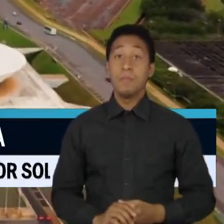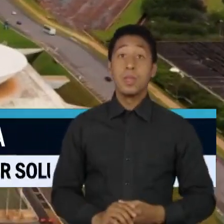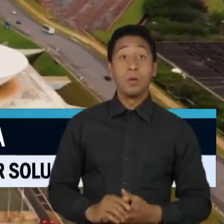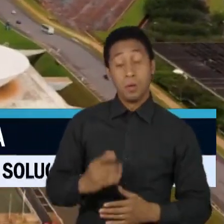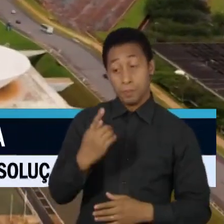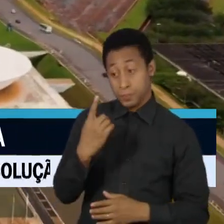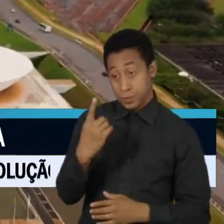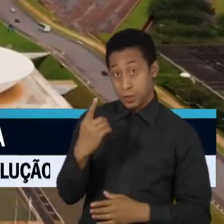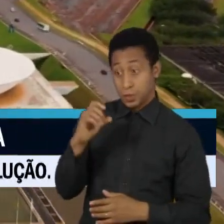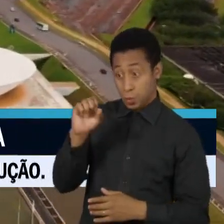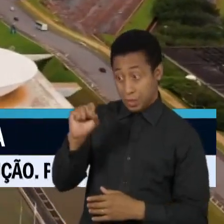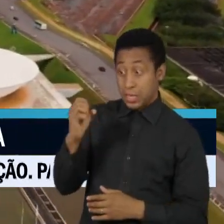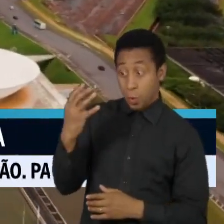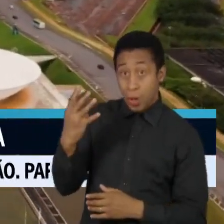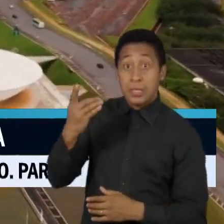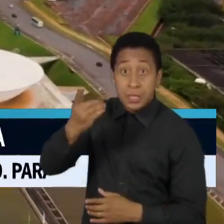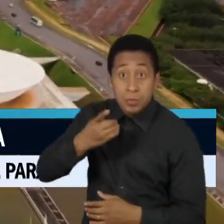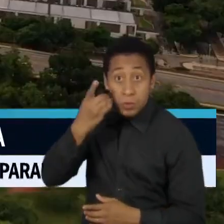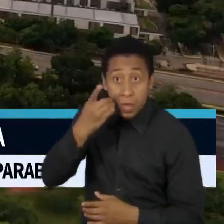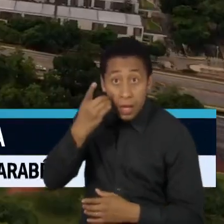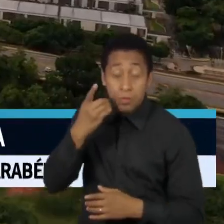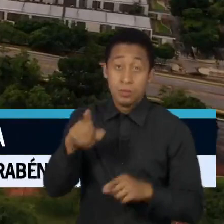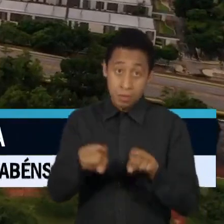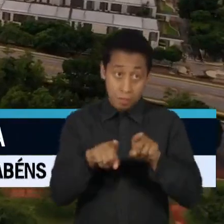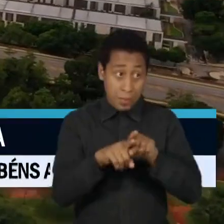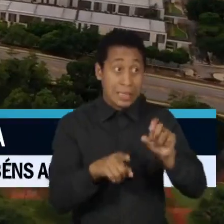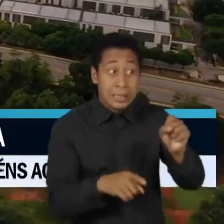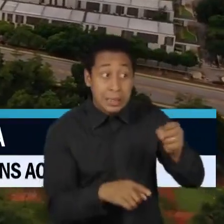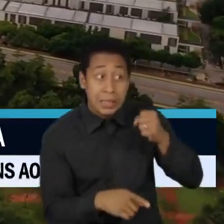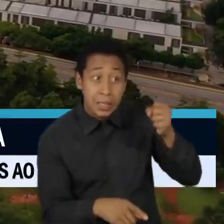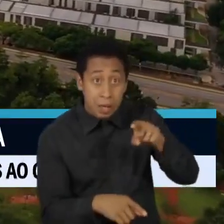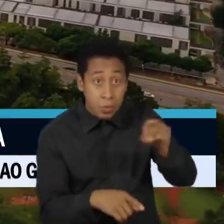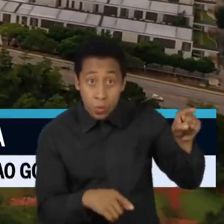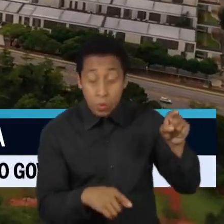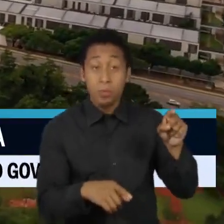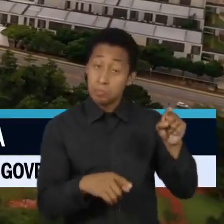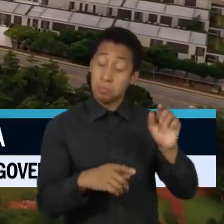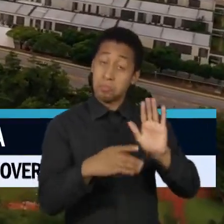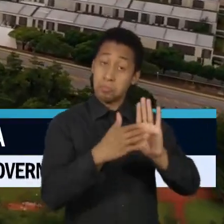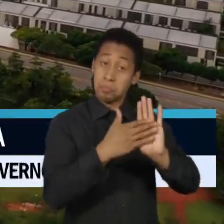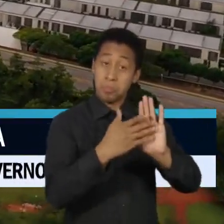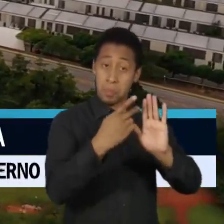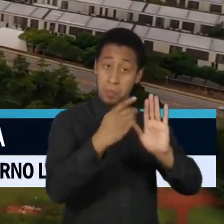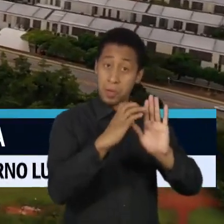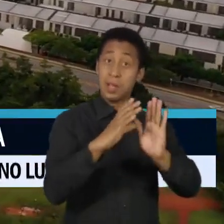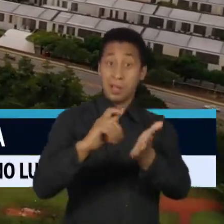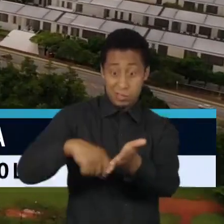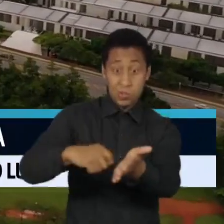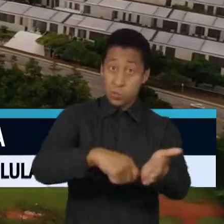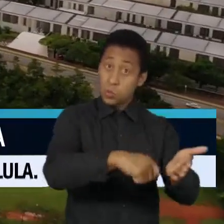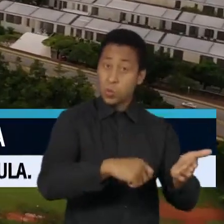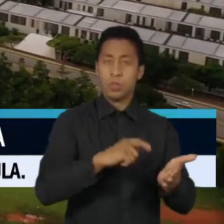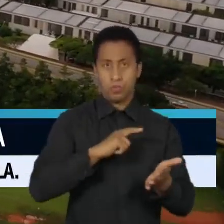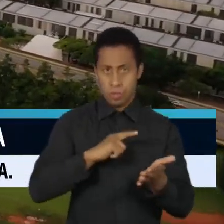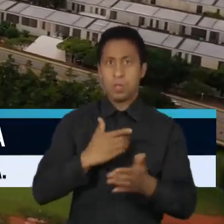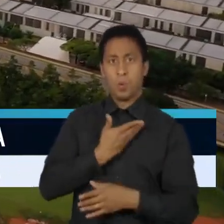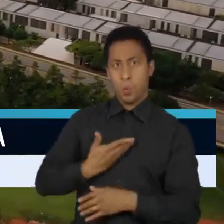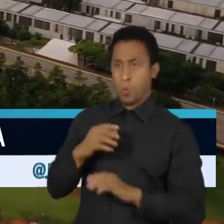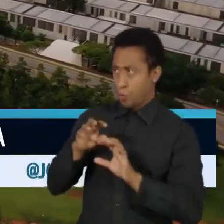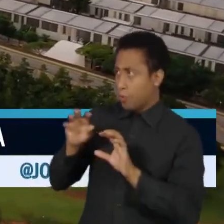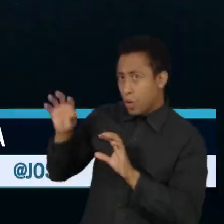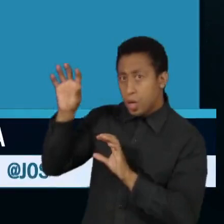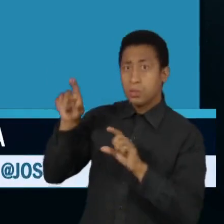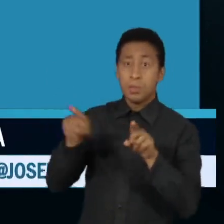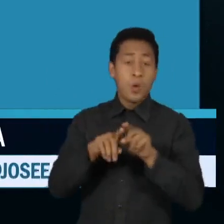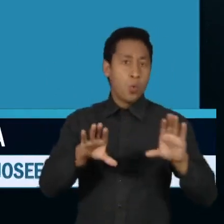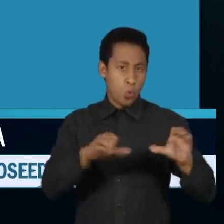184 deputados e senadores que assinaram o texto da PEC, que recebeu apoio tanto de governistas como da